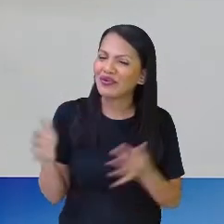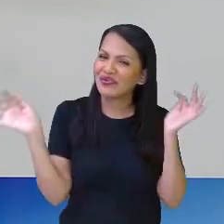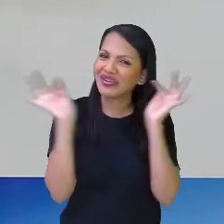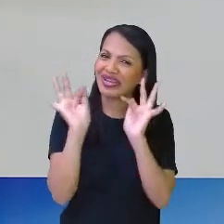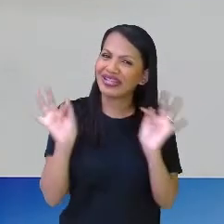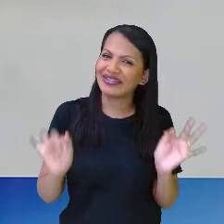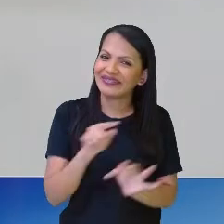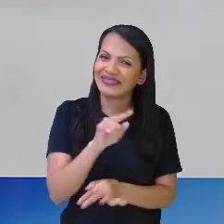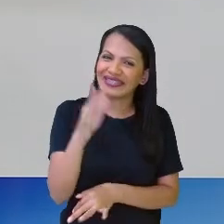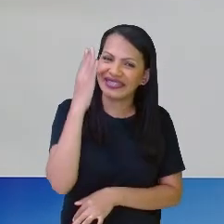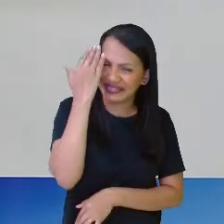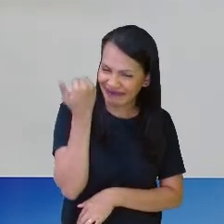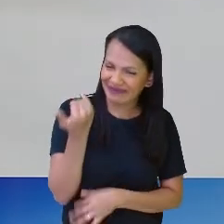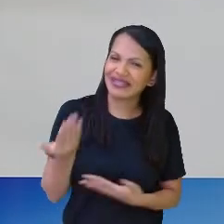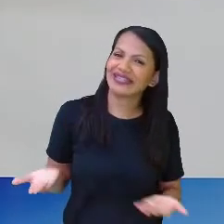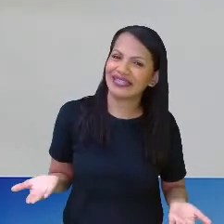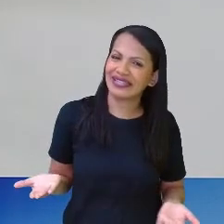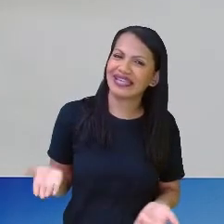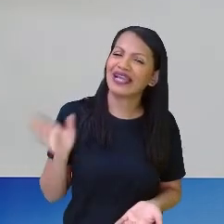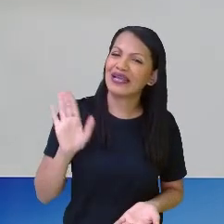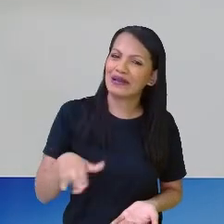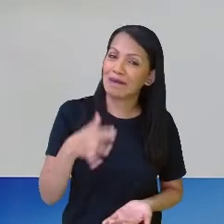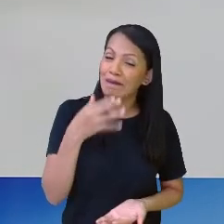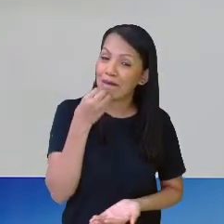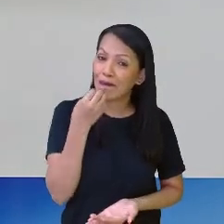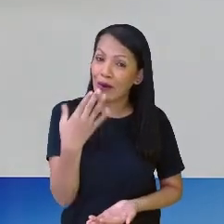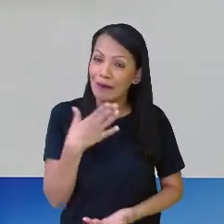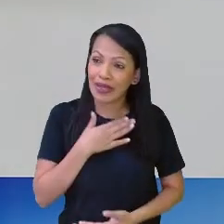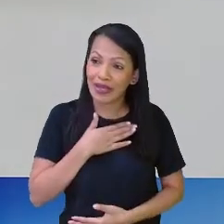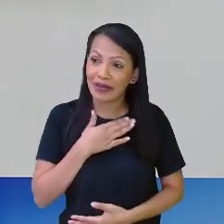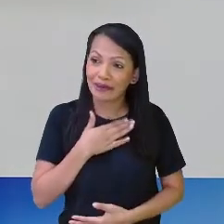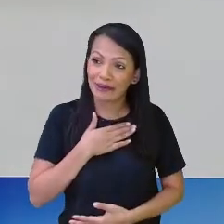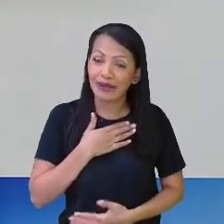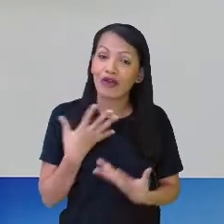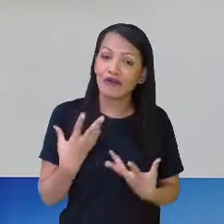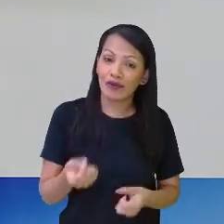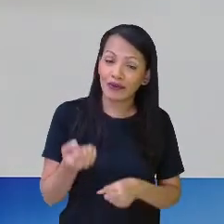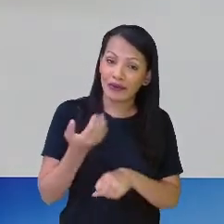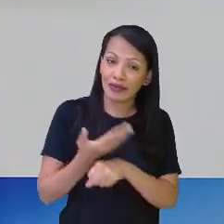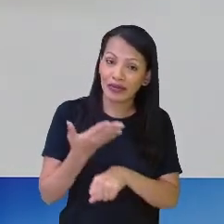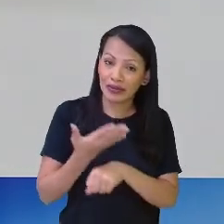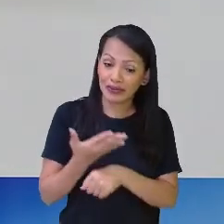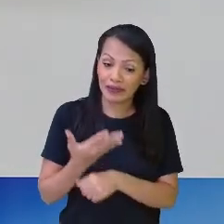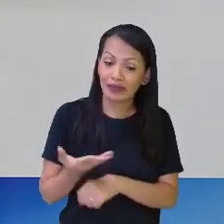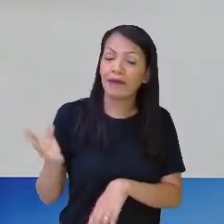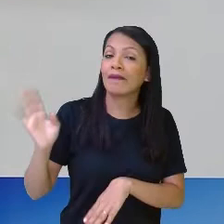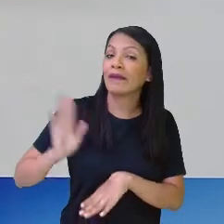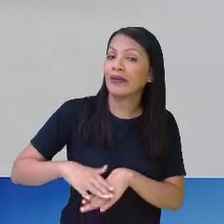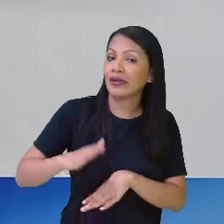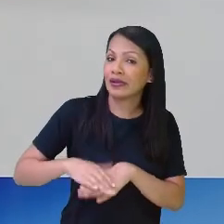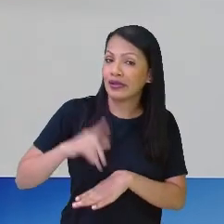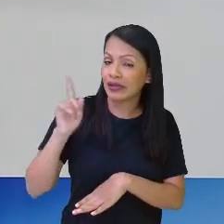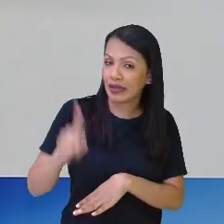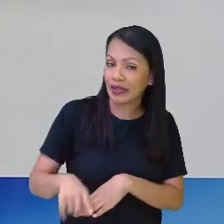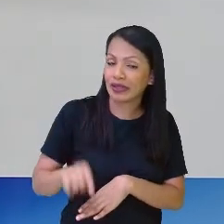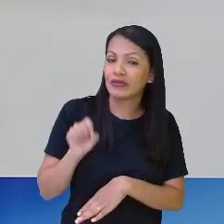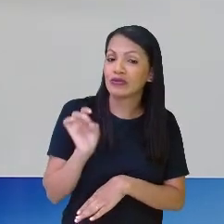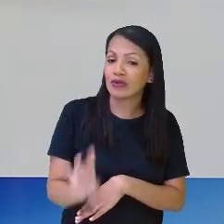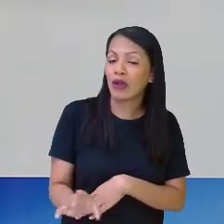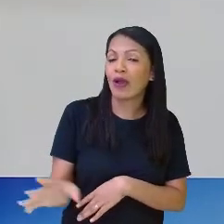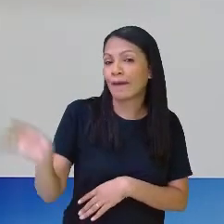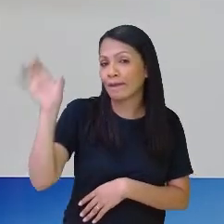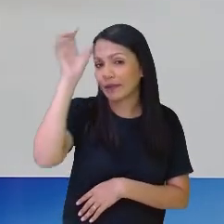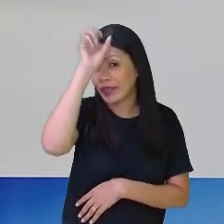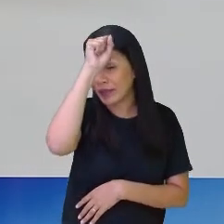feliz, vocês sabem, né? Eita, que é muito bom para mim. Então, aqui a gente vai praticar mais, porque matemática é isso, viu gente? A gente só aprende